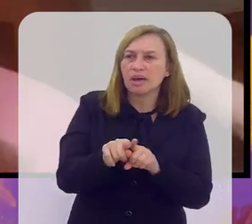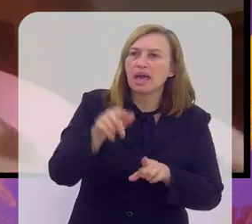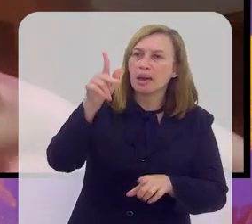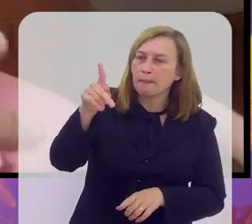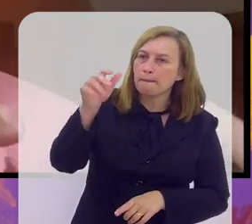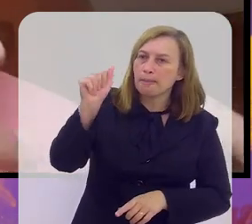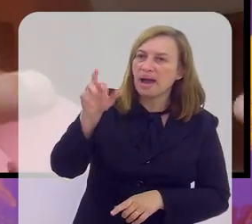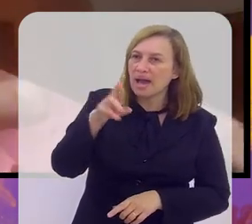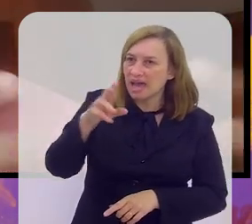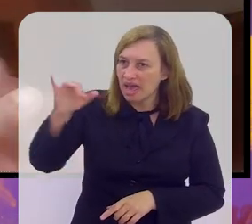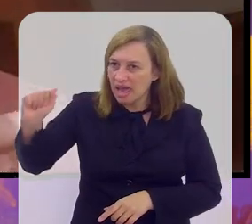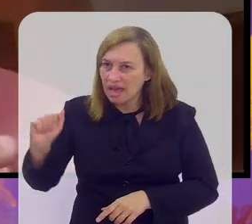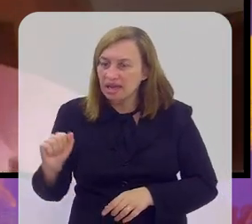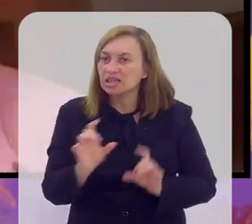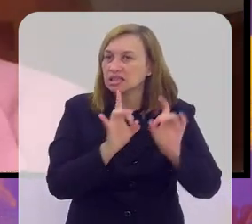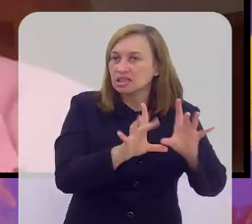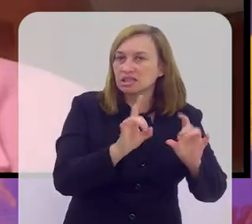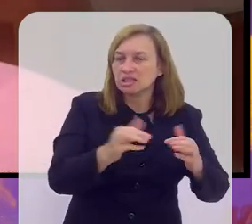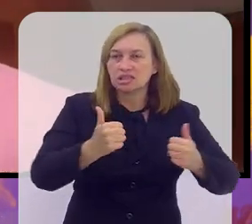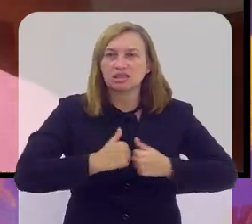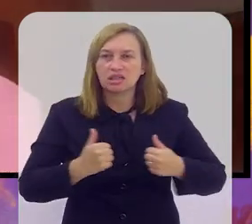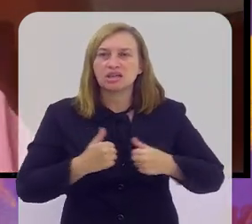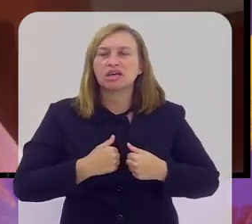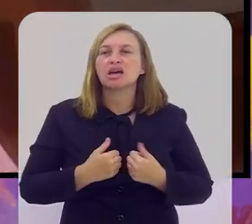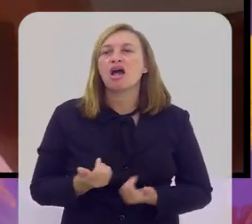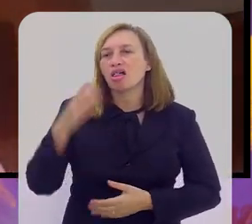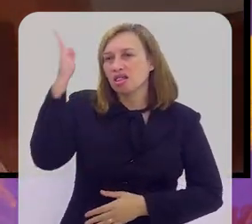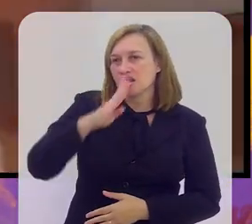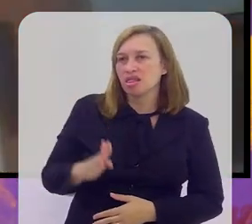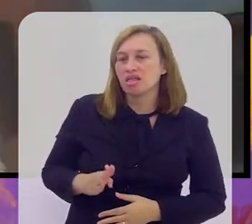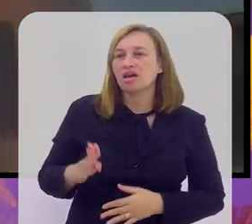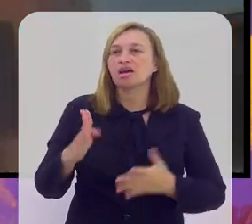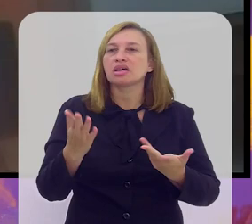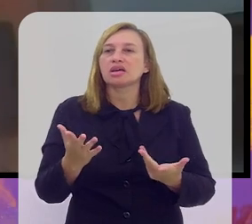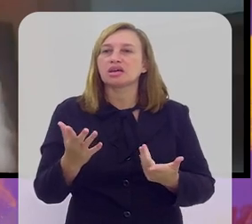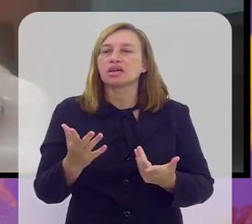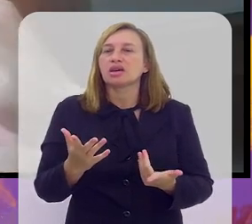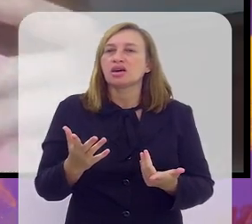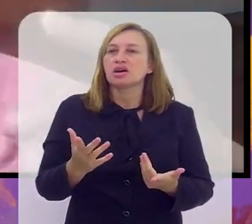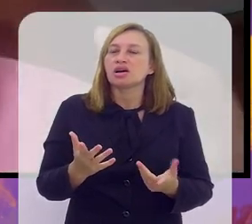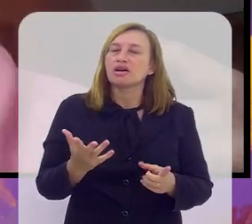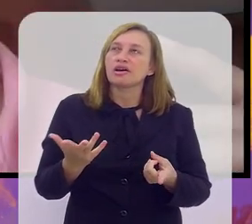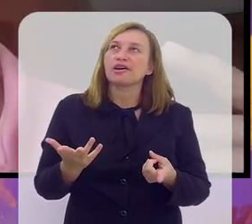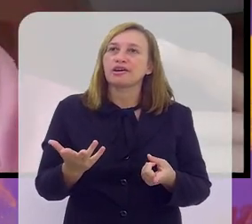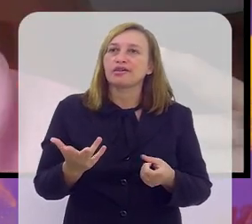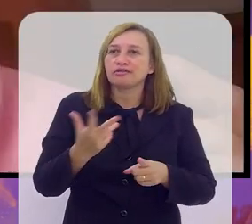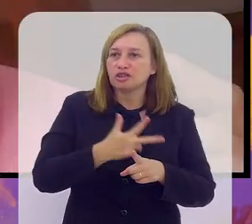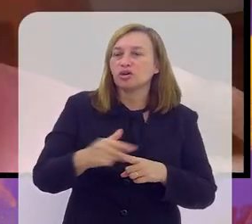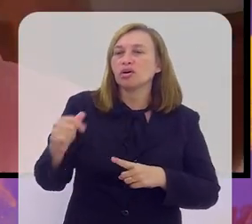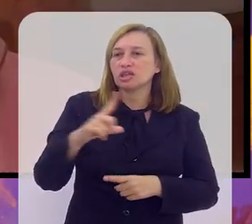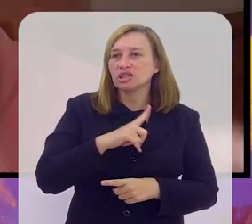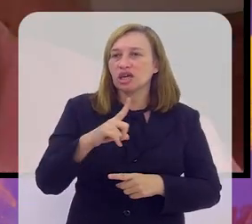que foram os últimos técnicos que foram campeões do mundo, e você não vê neles essa